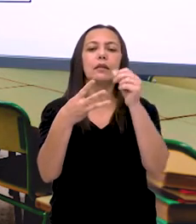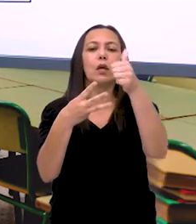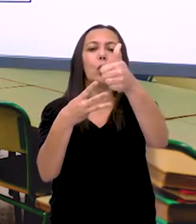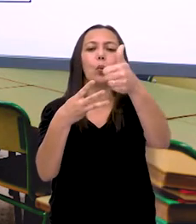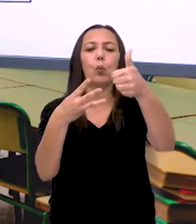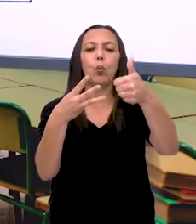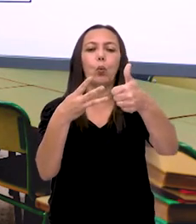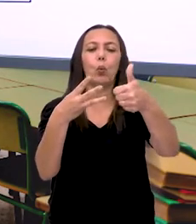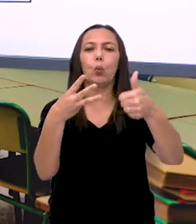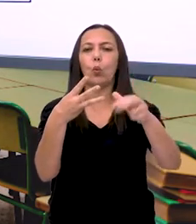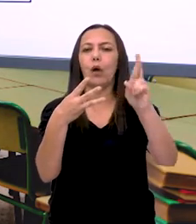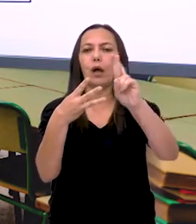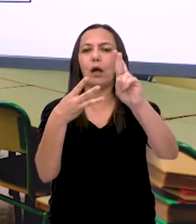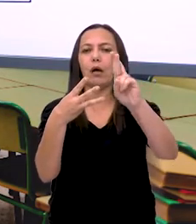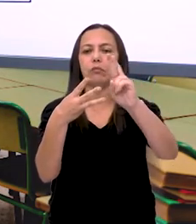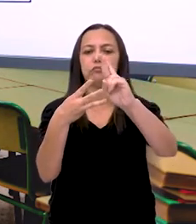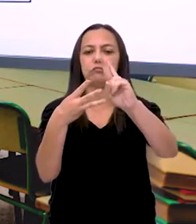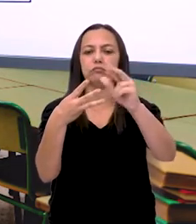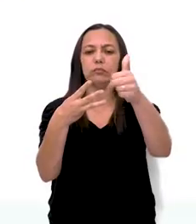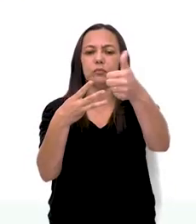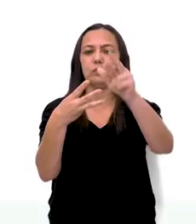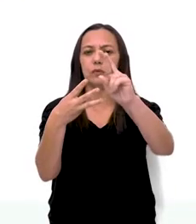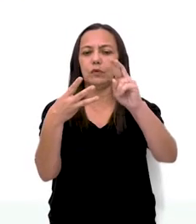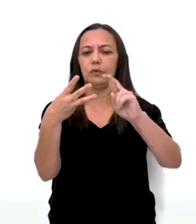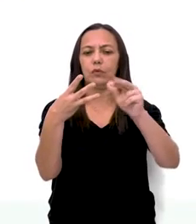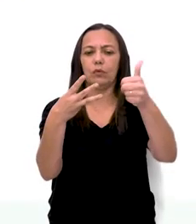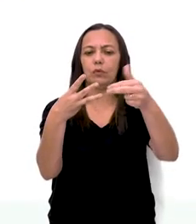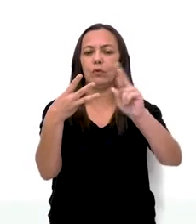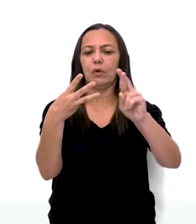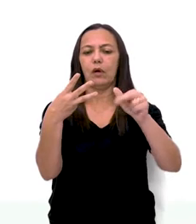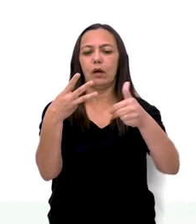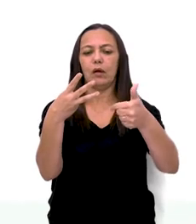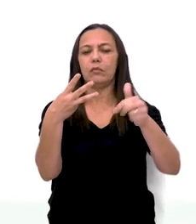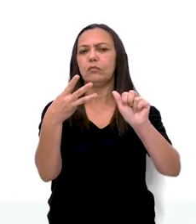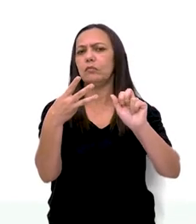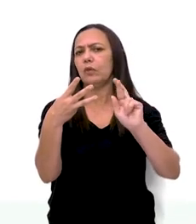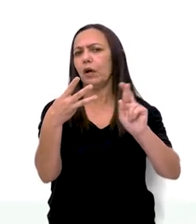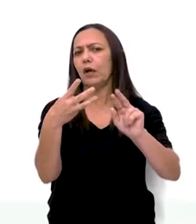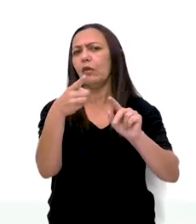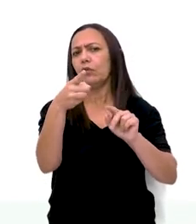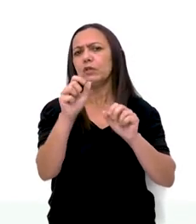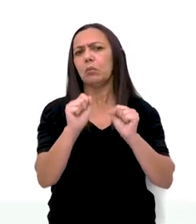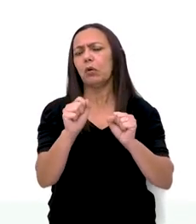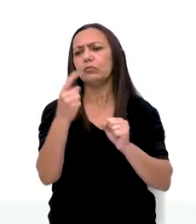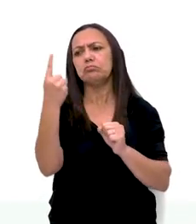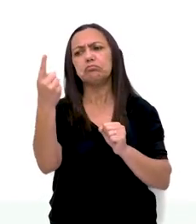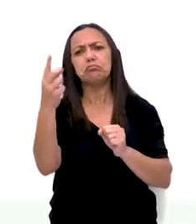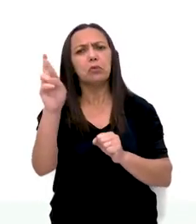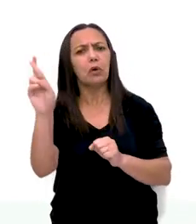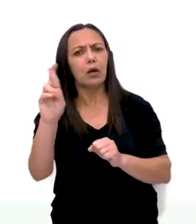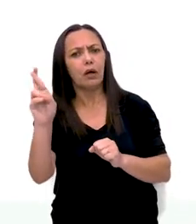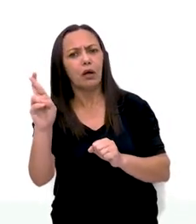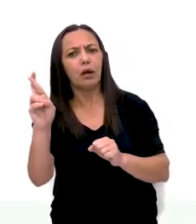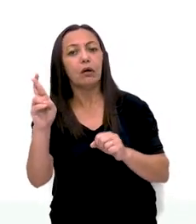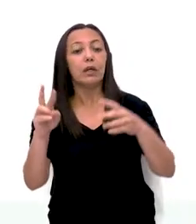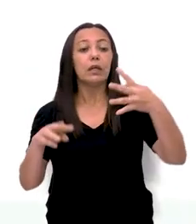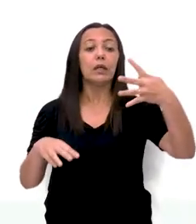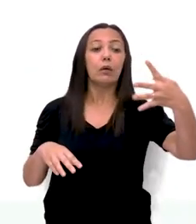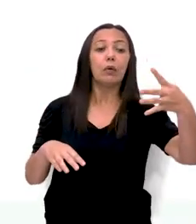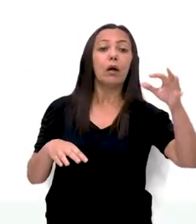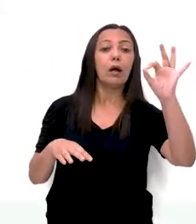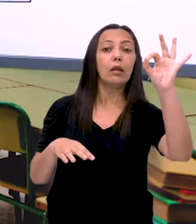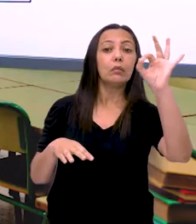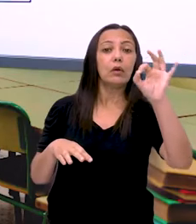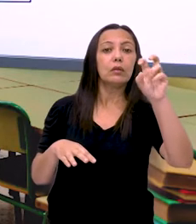moedas de 3 reais. Você pode ter colocado 1 moeda de 1 real. E